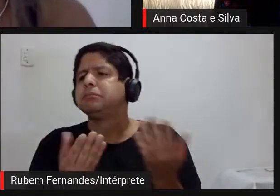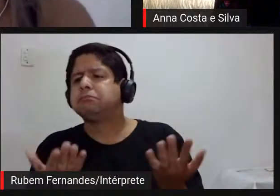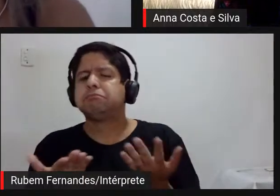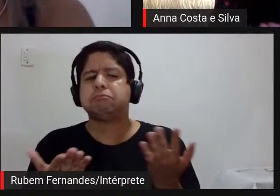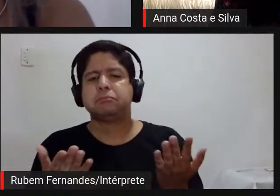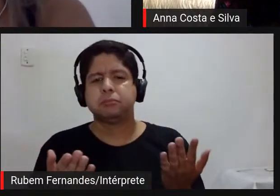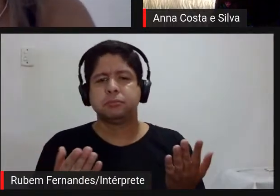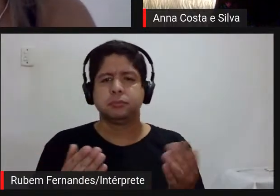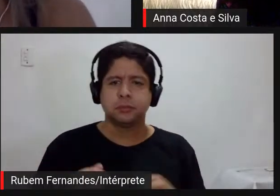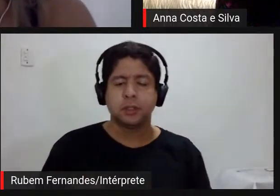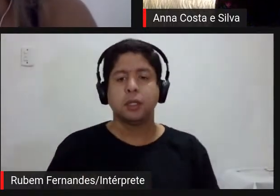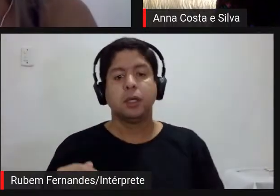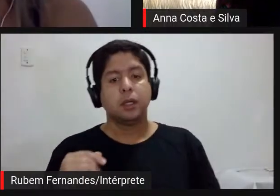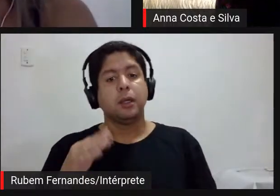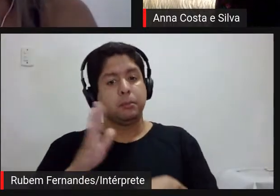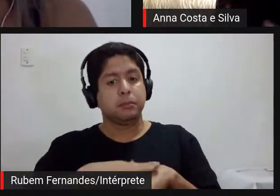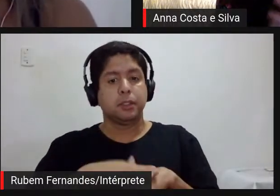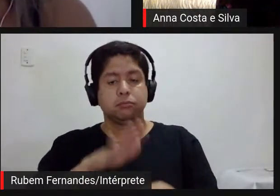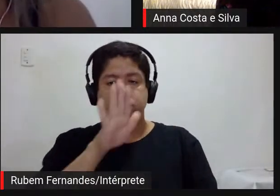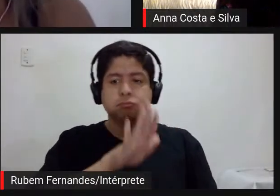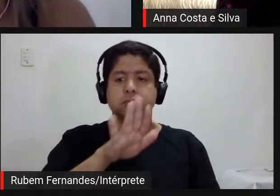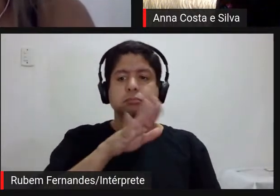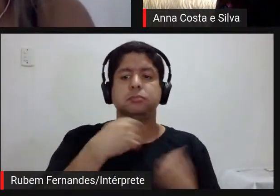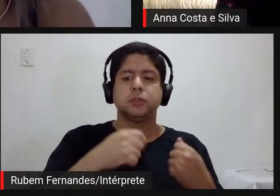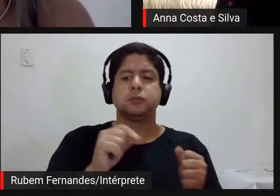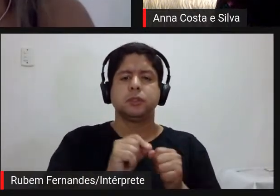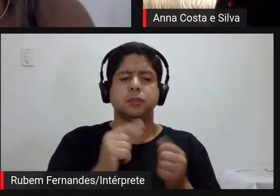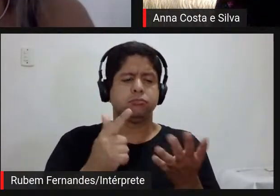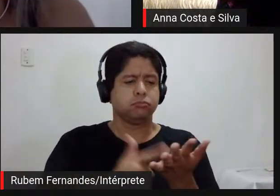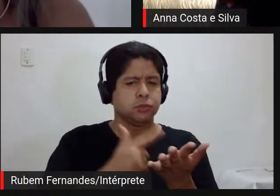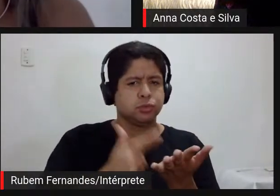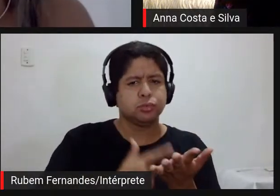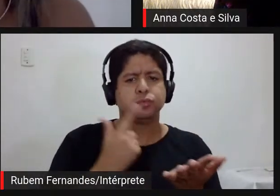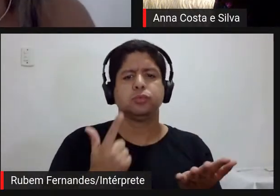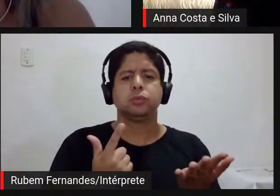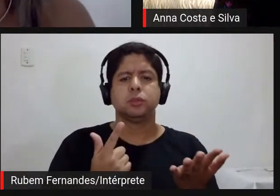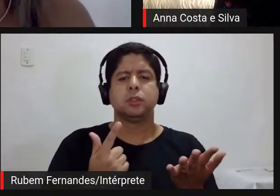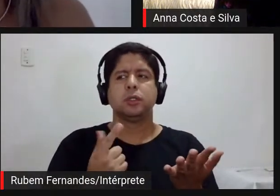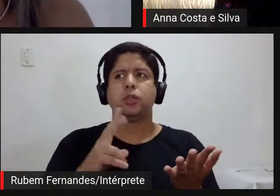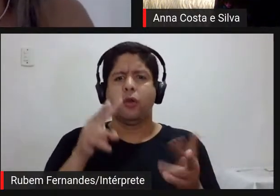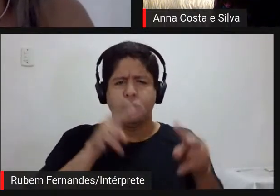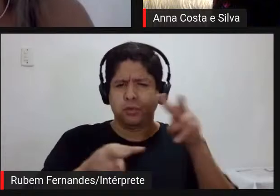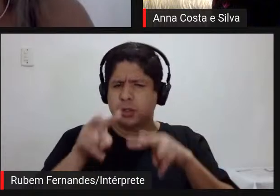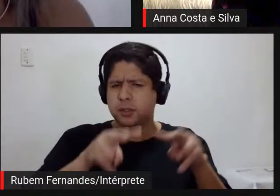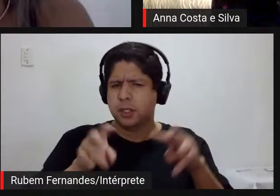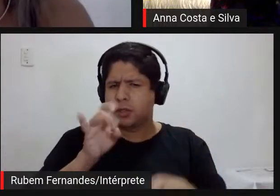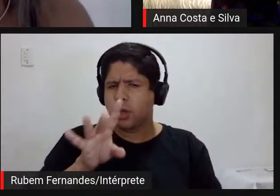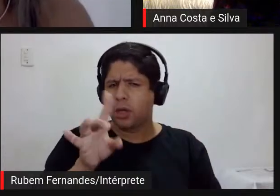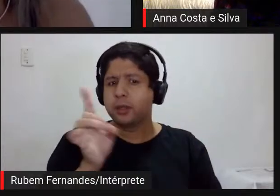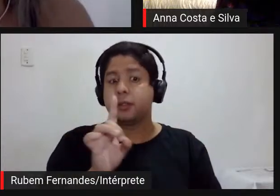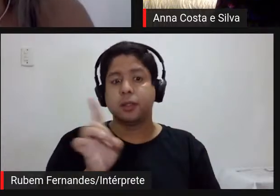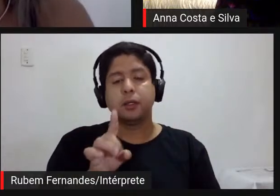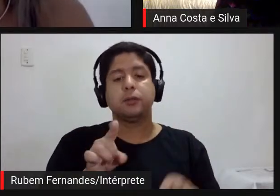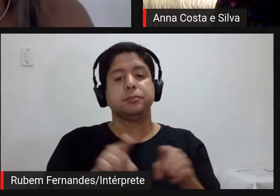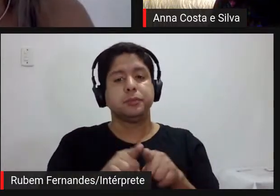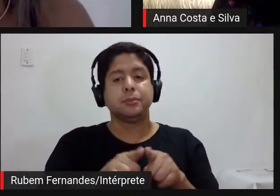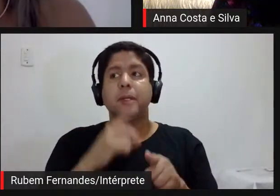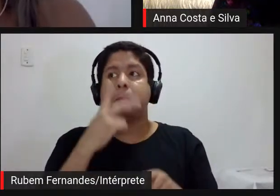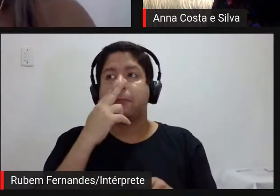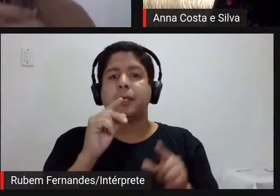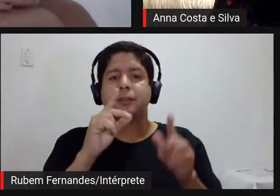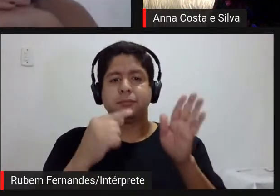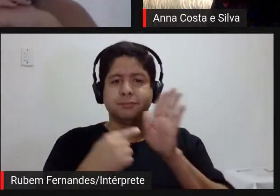e é um portfólio que requer uma leitura, que requer, não é sobre a visualidade, as imagens, elas são quase que um apoio,